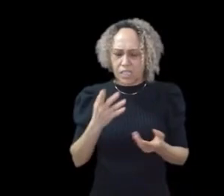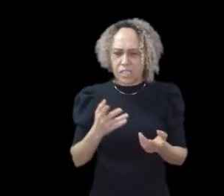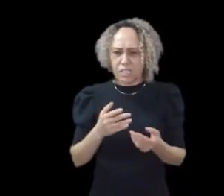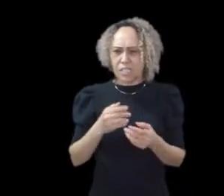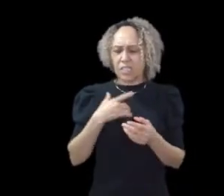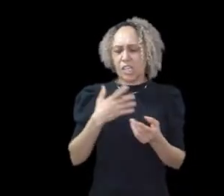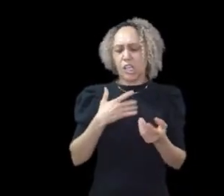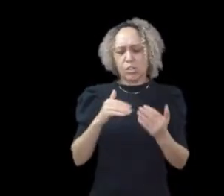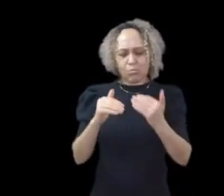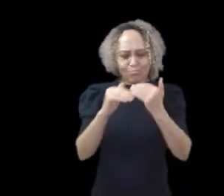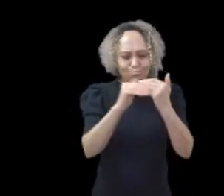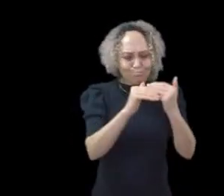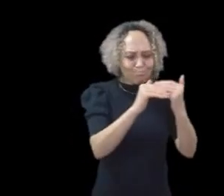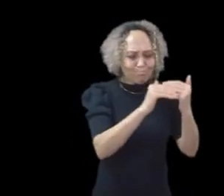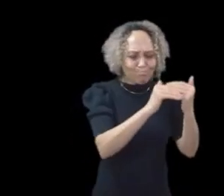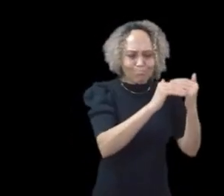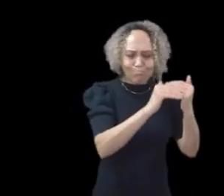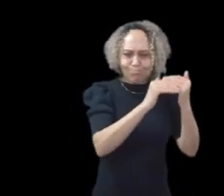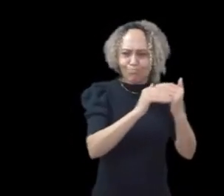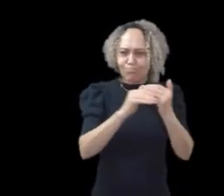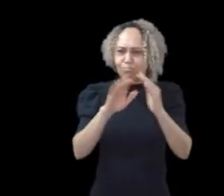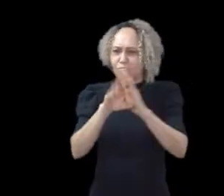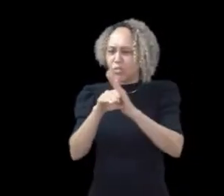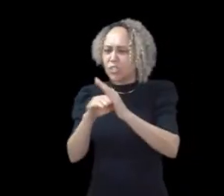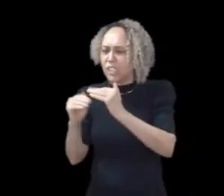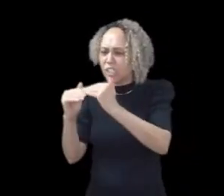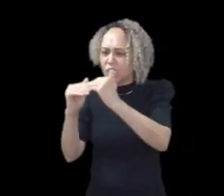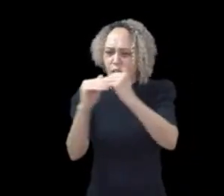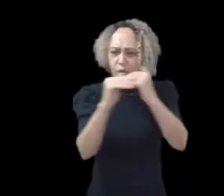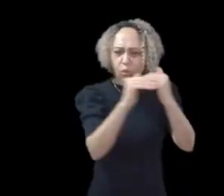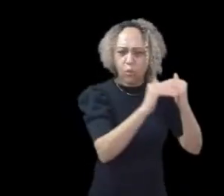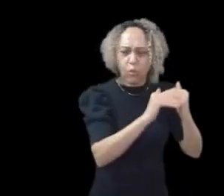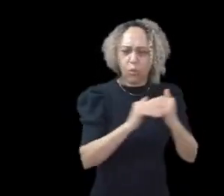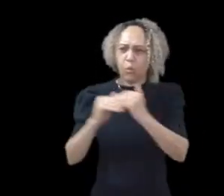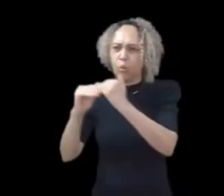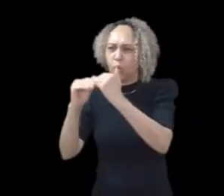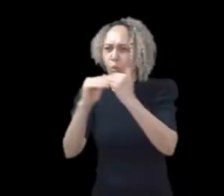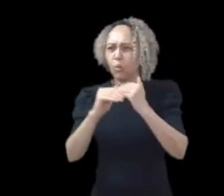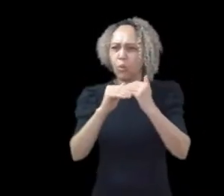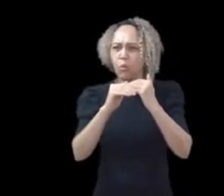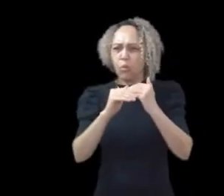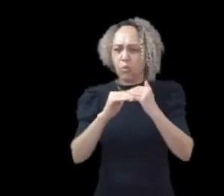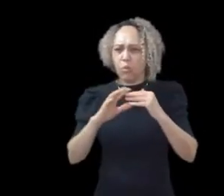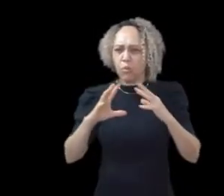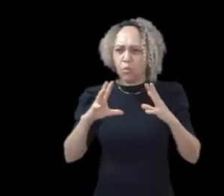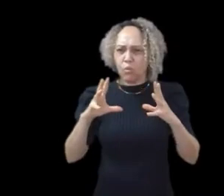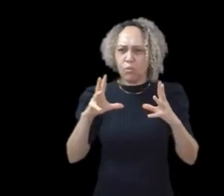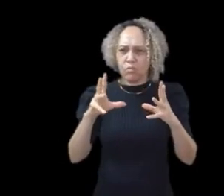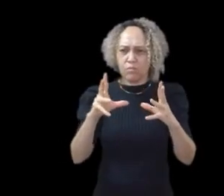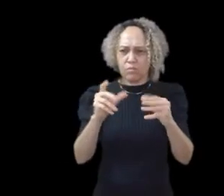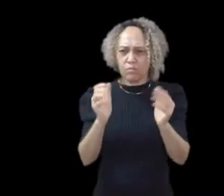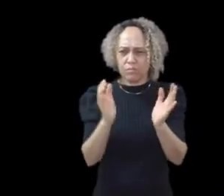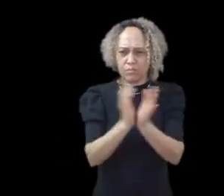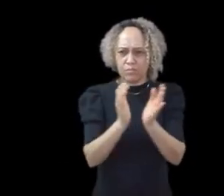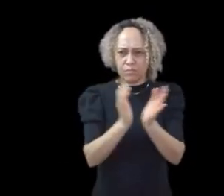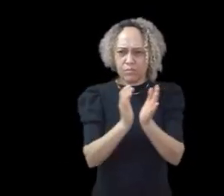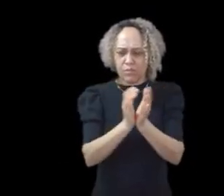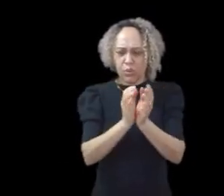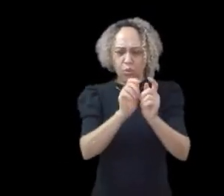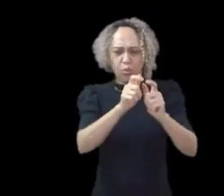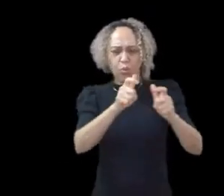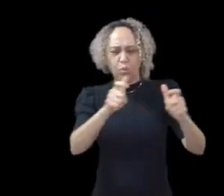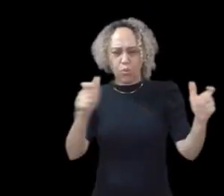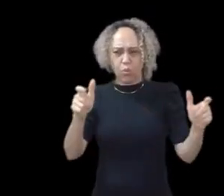referência. Aquilo que é comum a um grupo imenso,